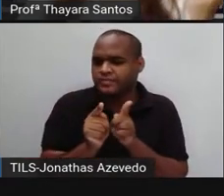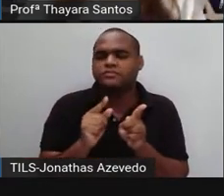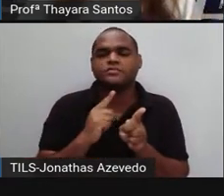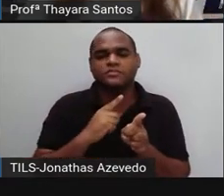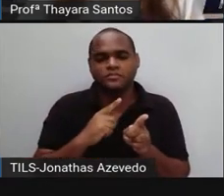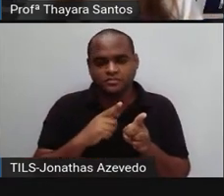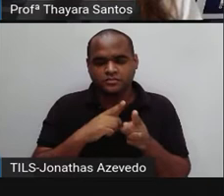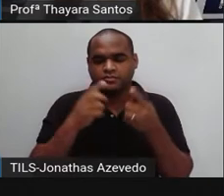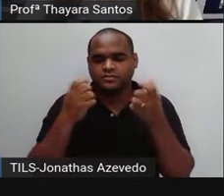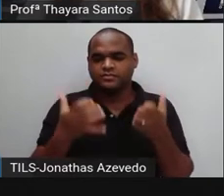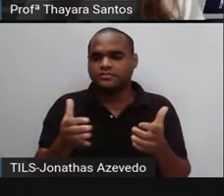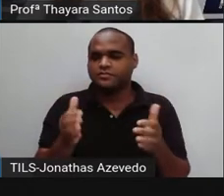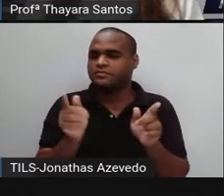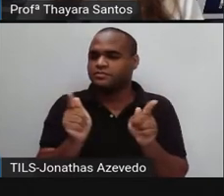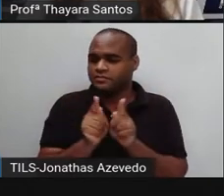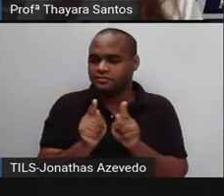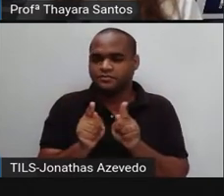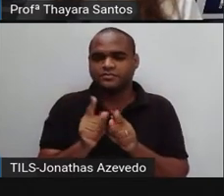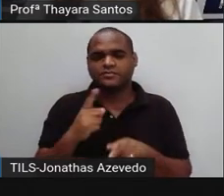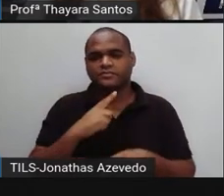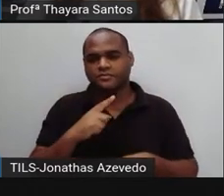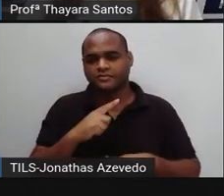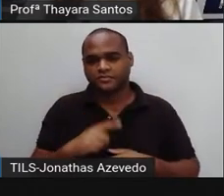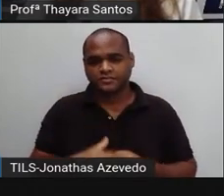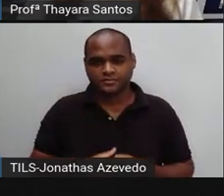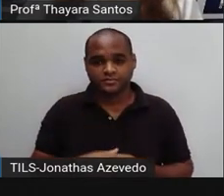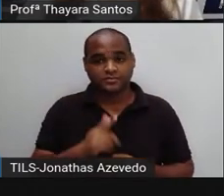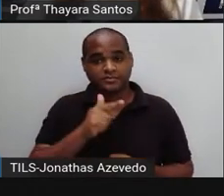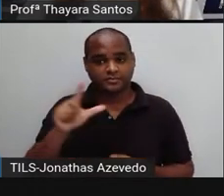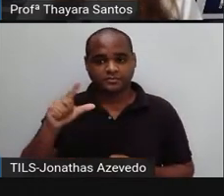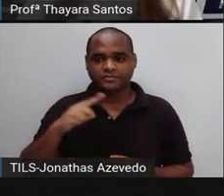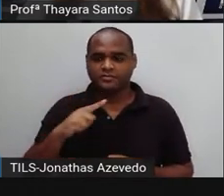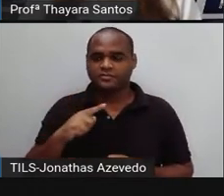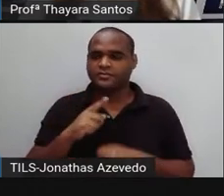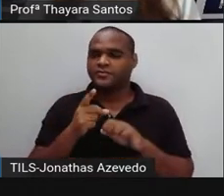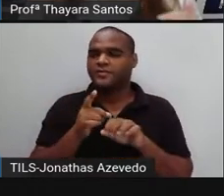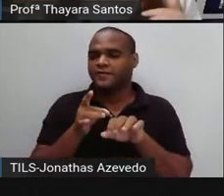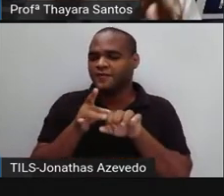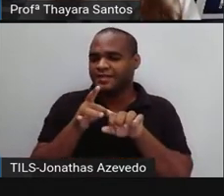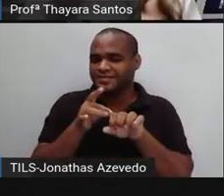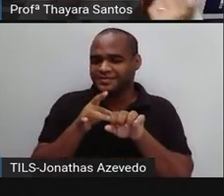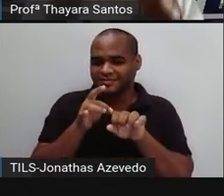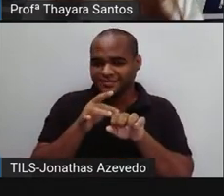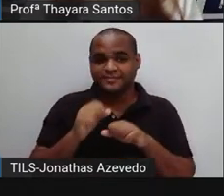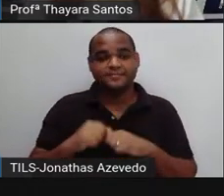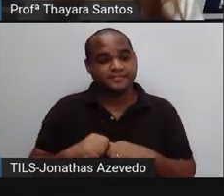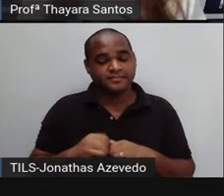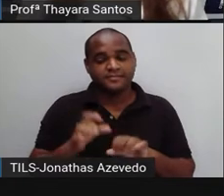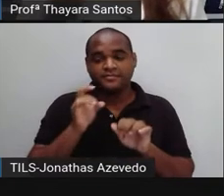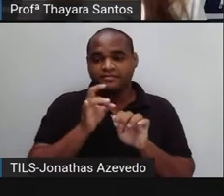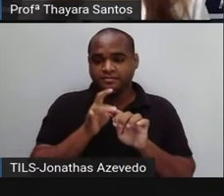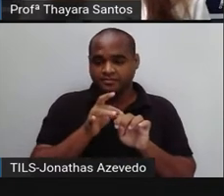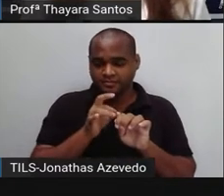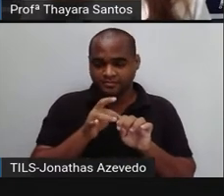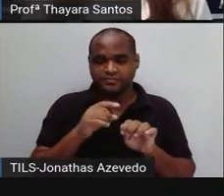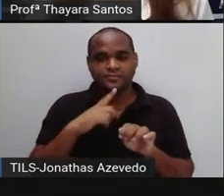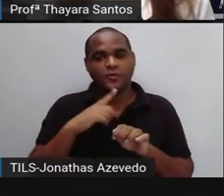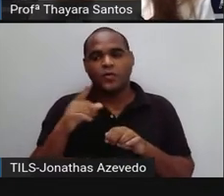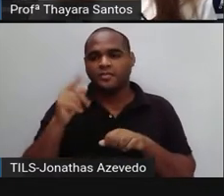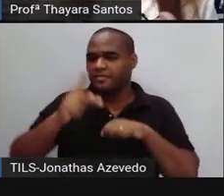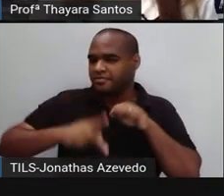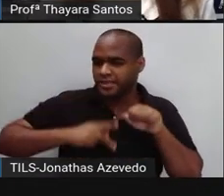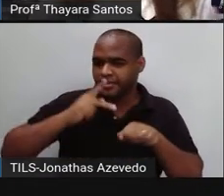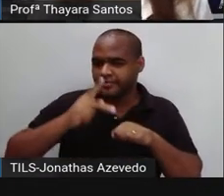curto para se decompor. Do outro lado, a gente tem o vidro. E vocês estão vendo aí que tanto o vidro quanto o pneu, eles têm o tempo de